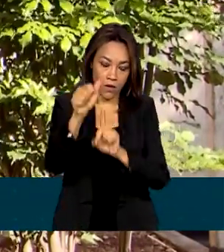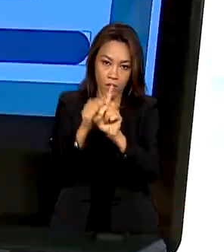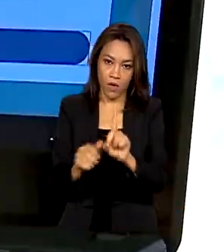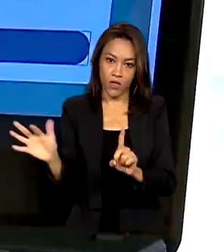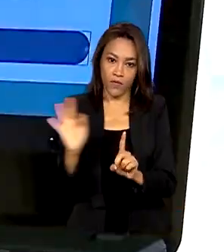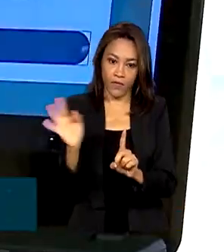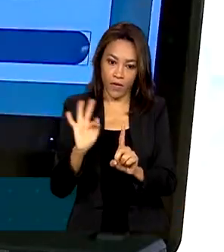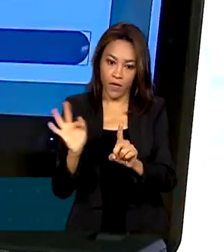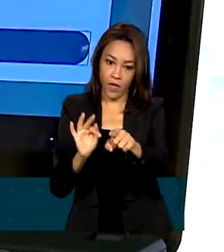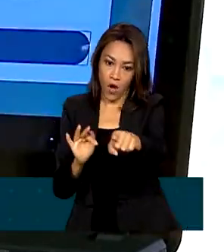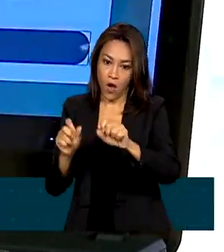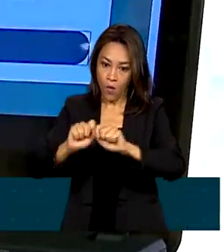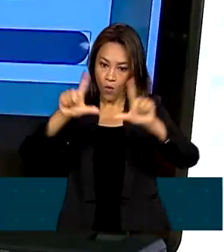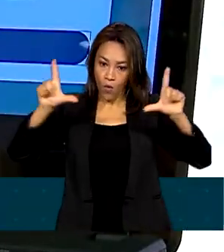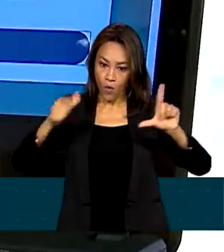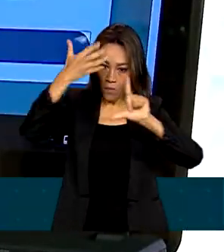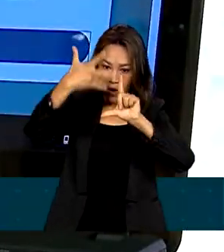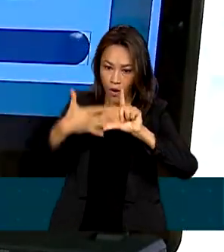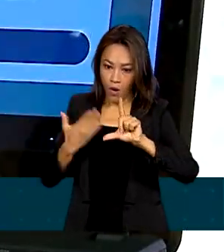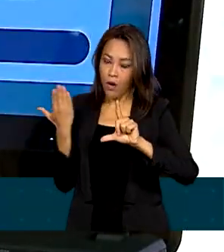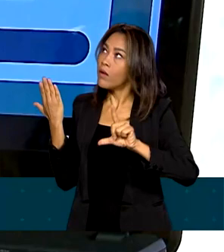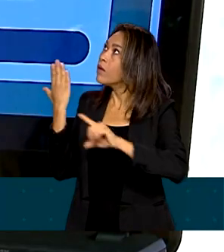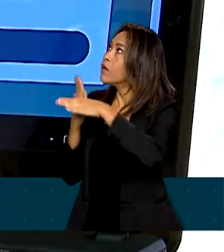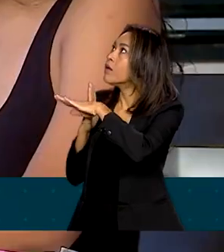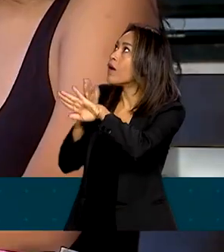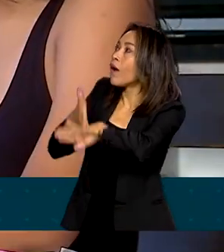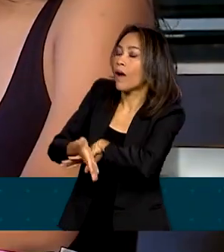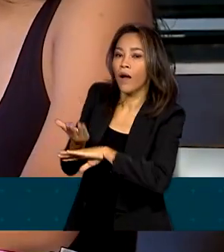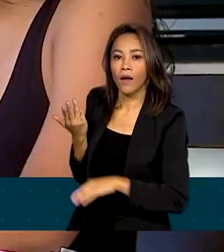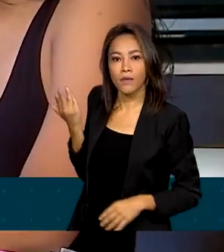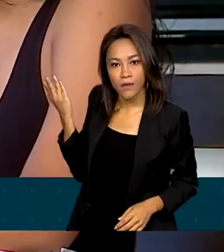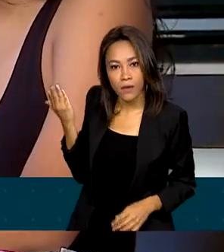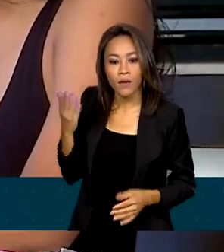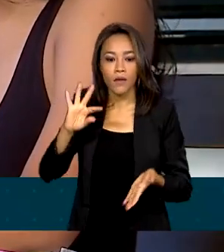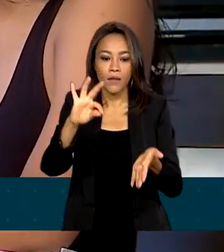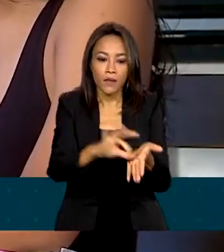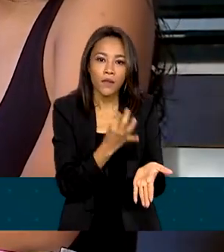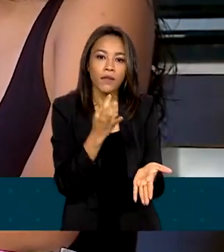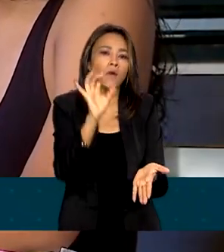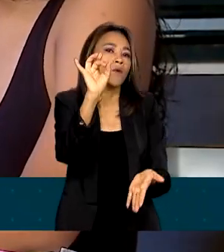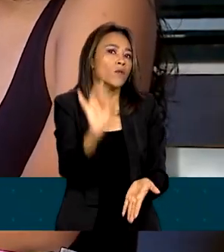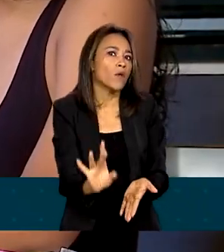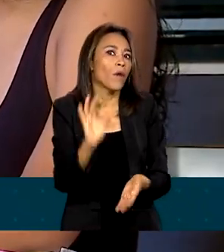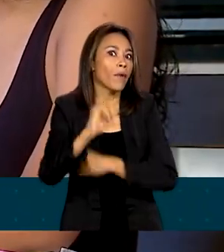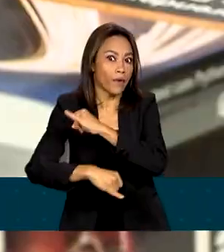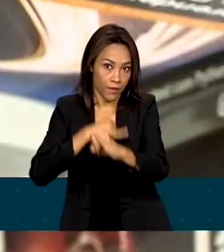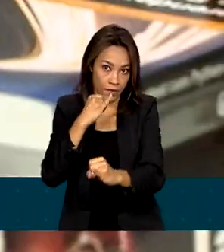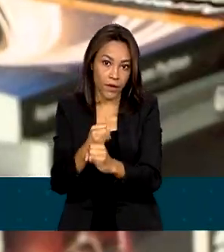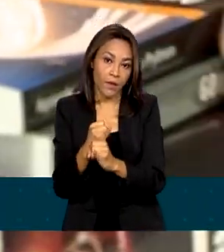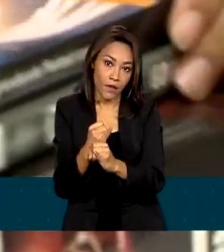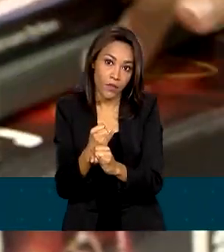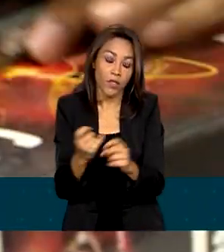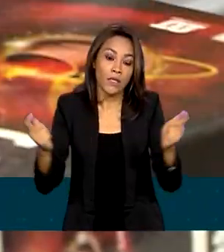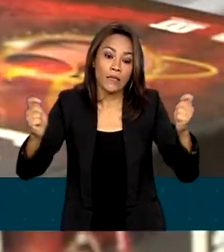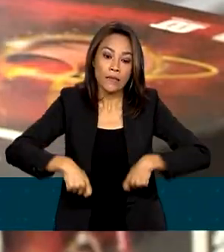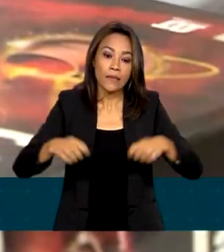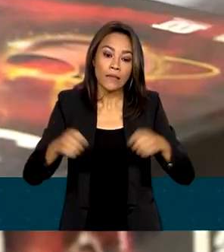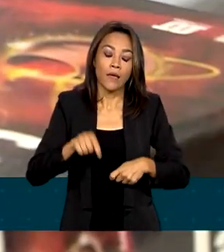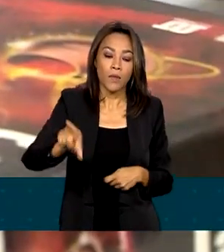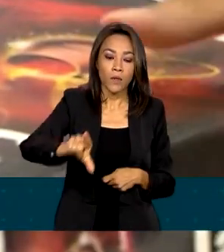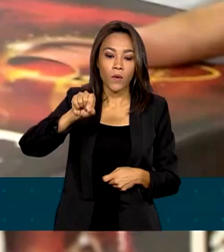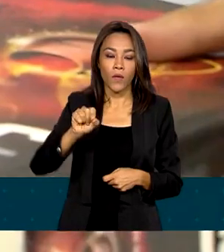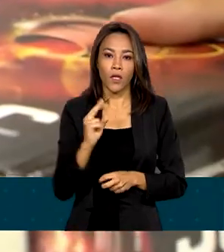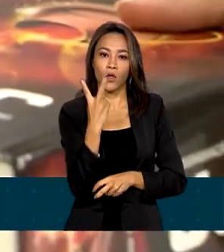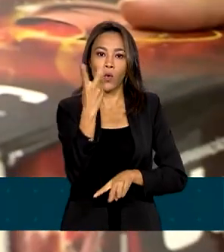acessounico.mec.gov.br. A inscrição é feita somente pela internet e é possível escolher até